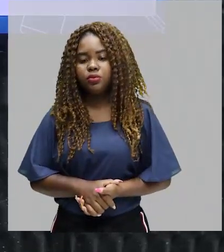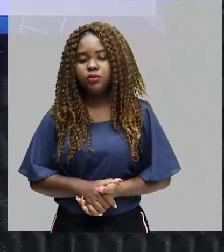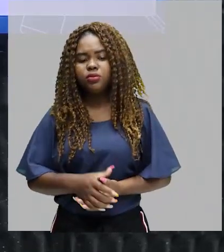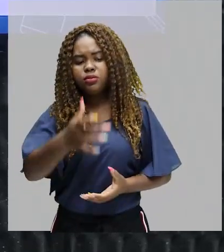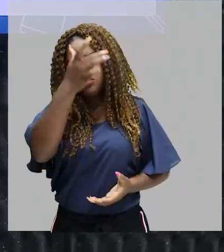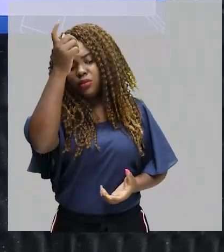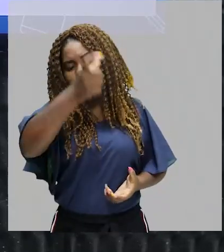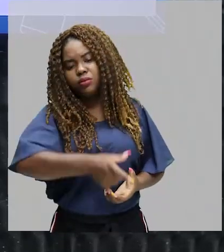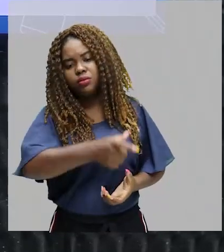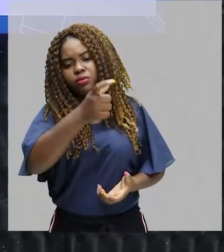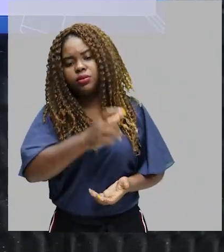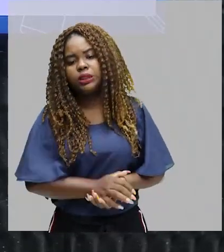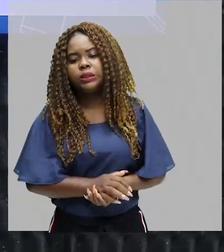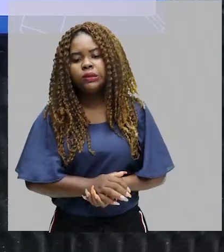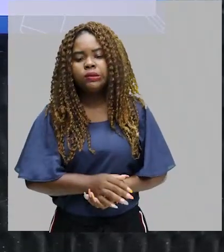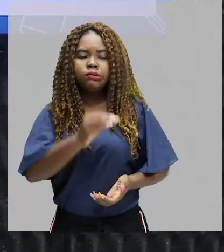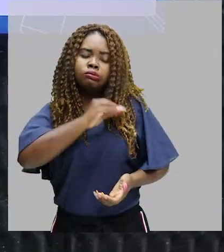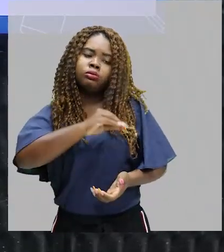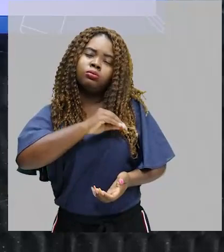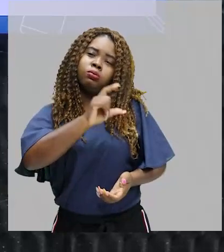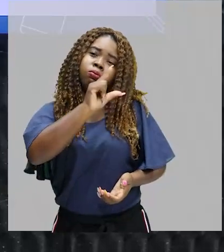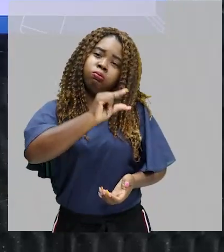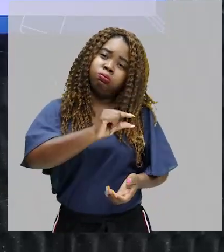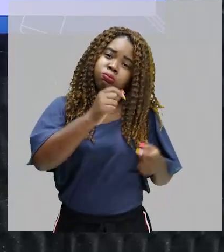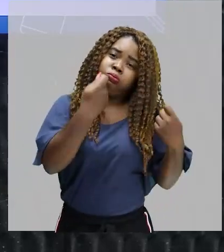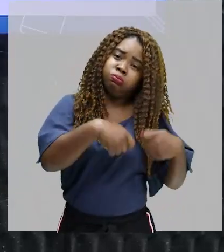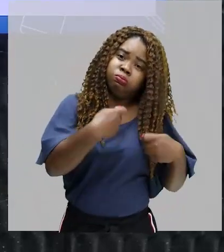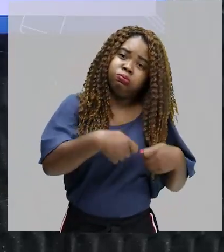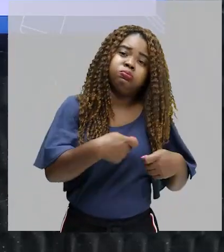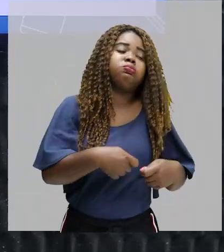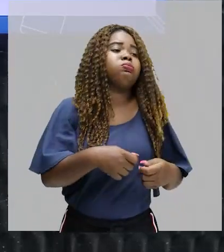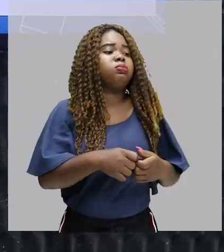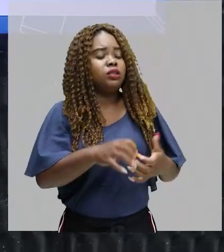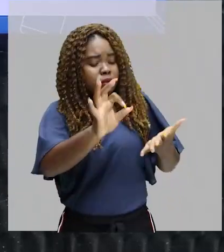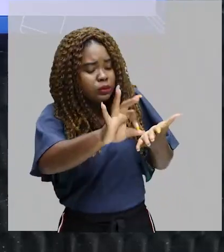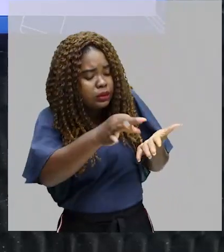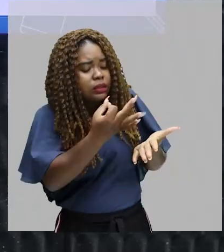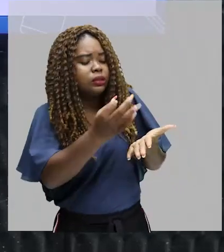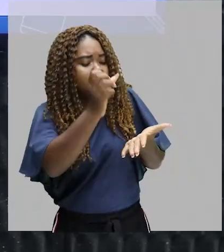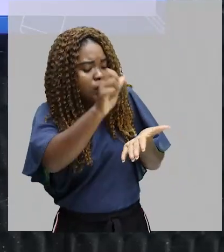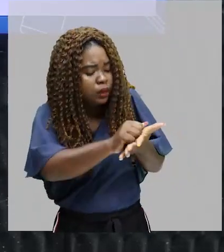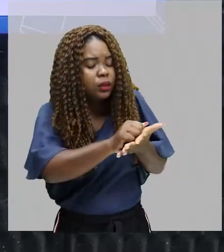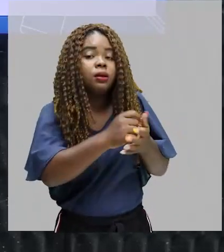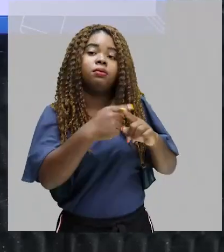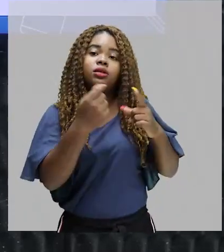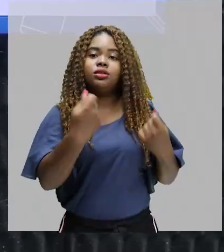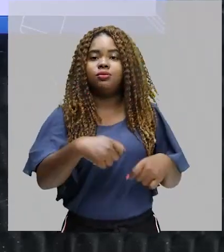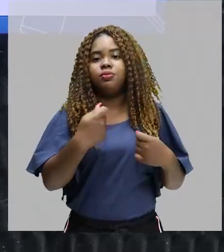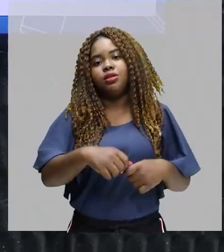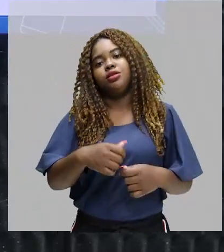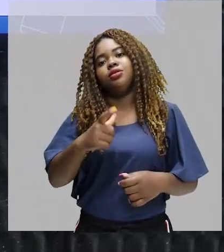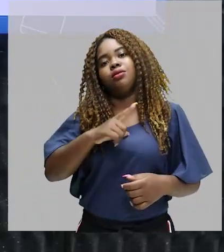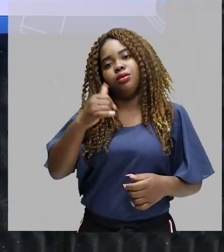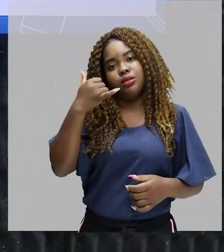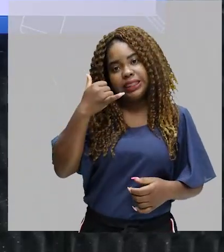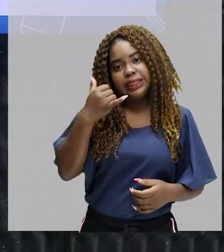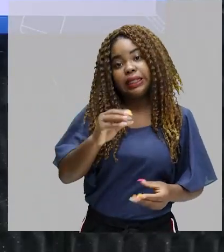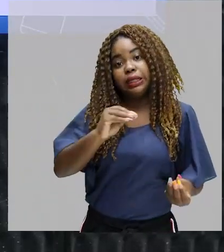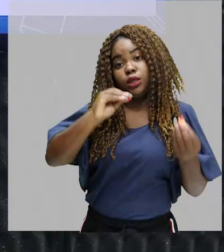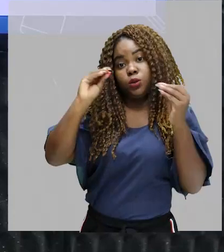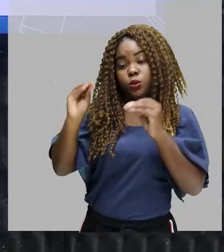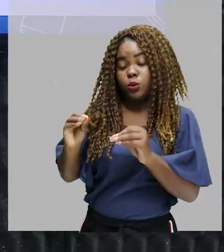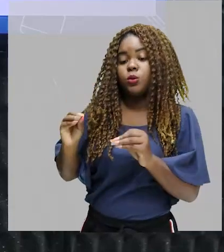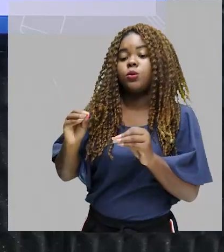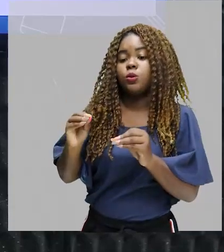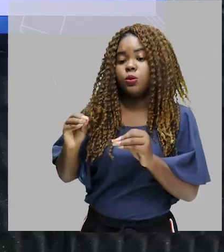aquelas pessoas com renda bem abaixo precisam fazer um cadastro, mas para isso elas necessitariam de um celular. E aí ele coloca ali